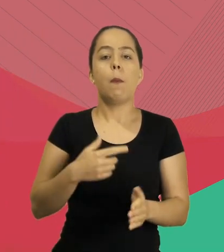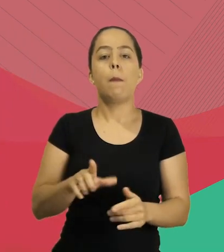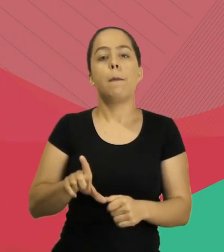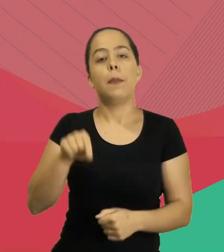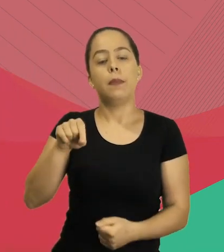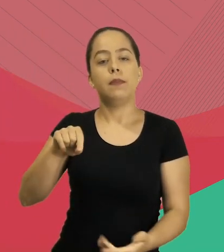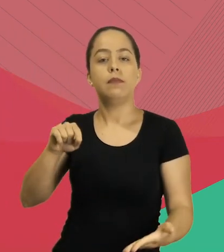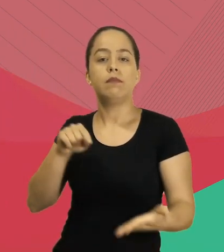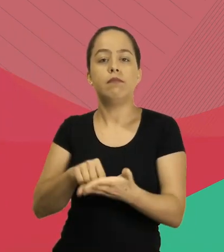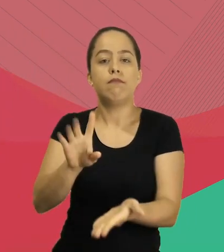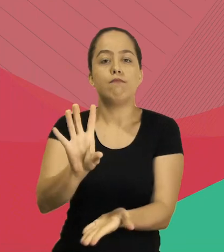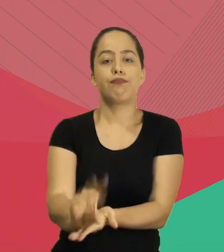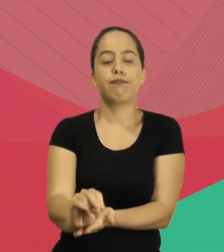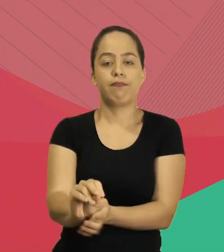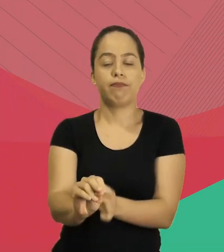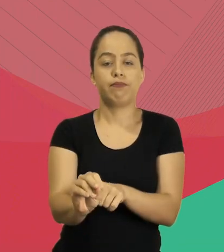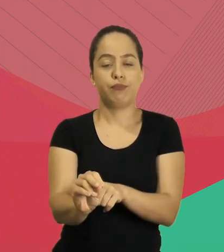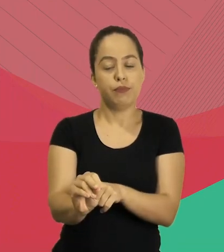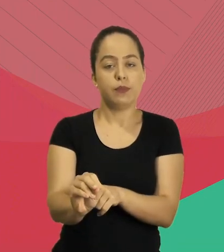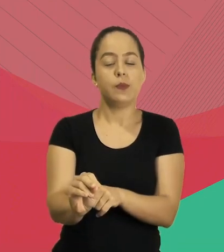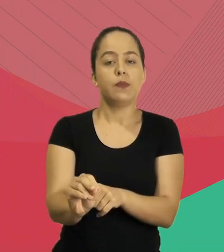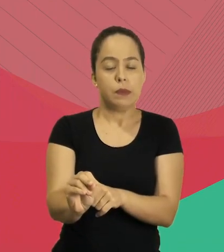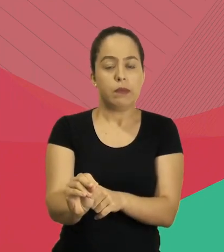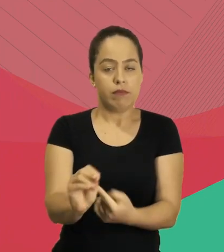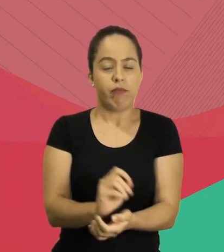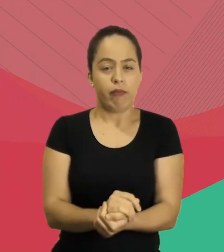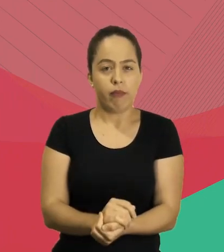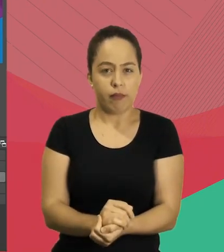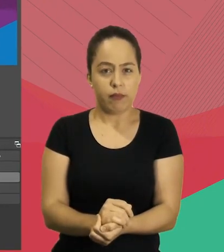Provavelmente ele vem aqui com o modo estúdio ativado.